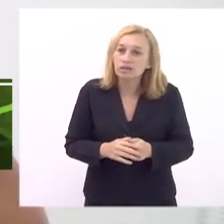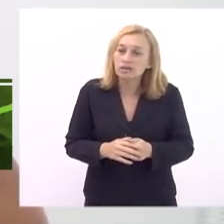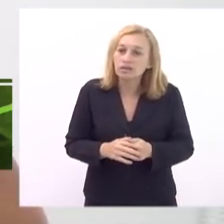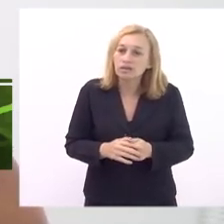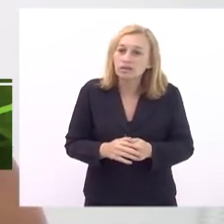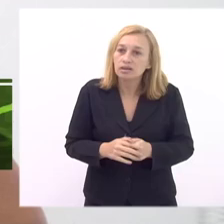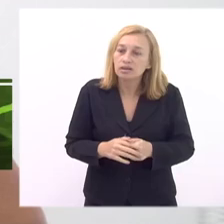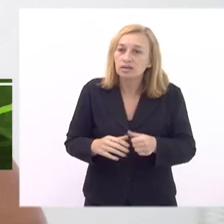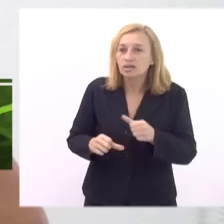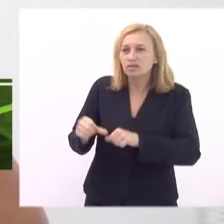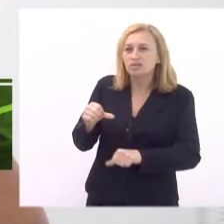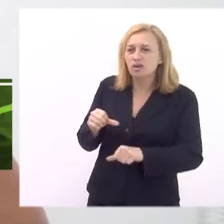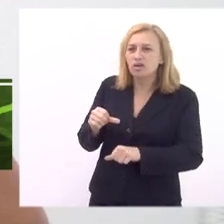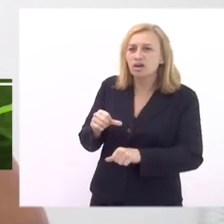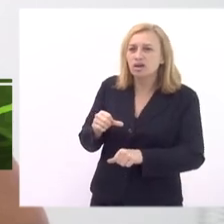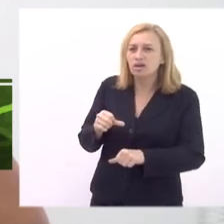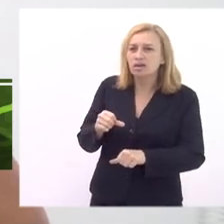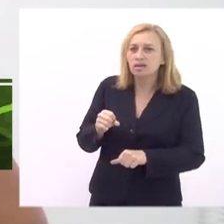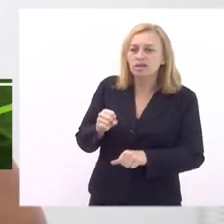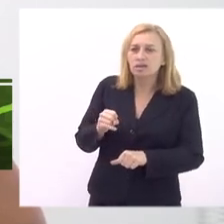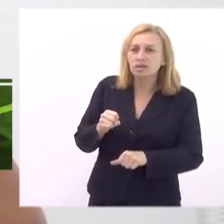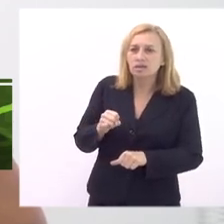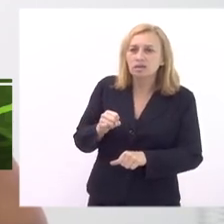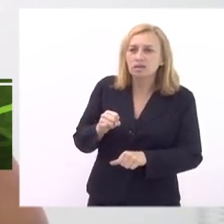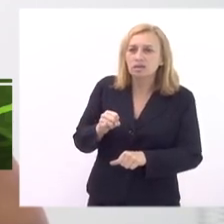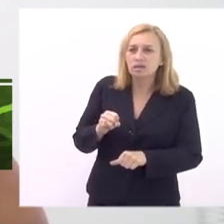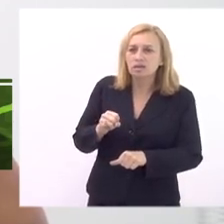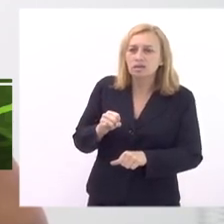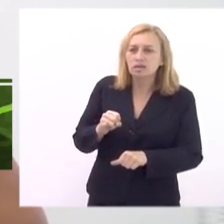no caso o governo quem